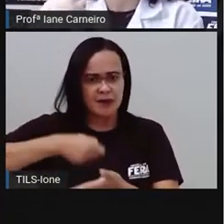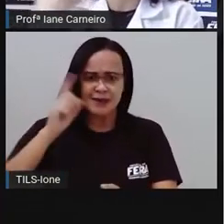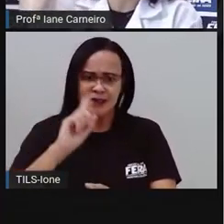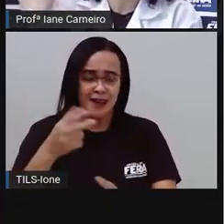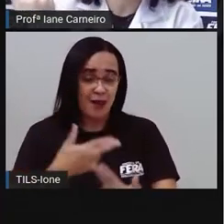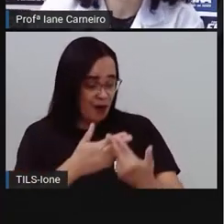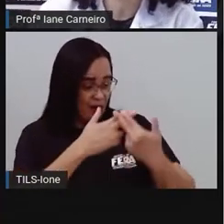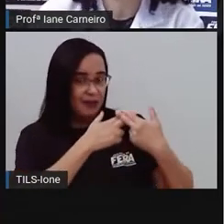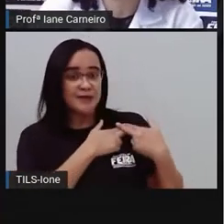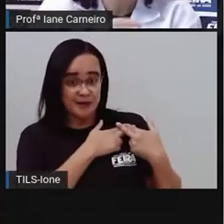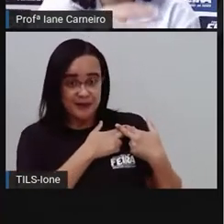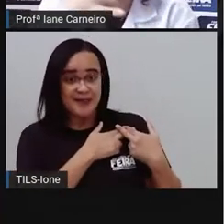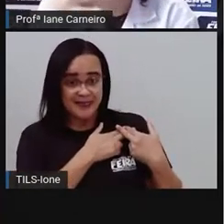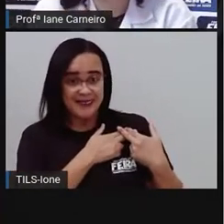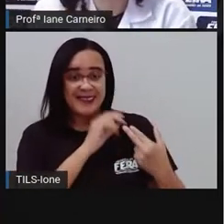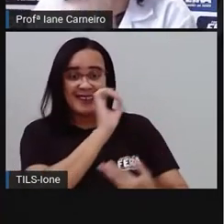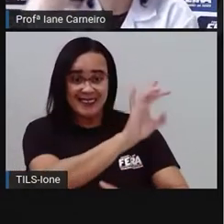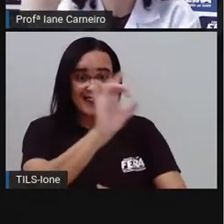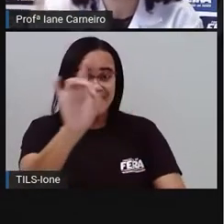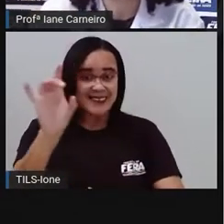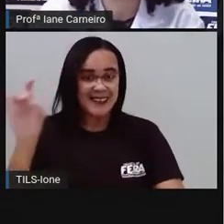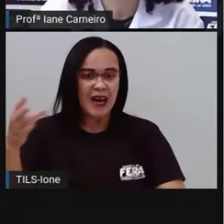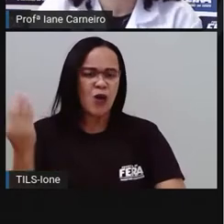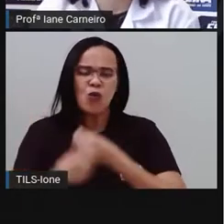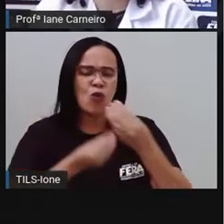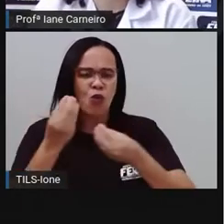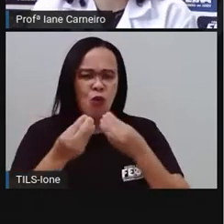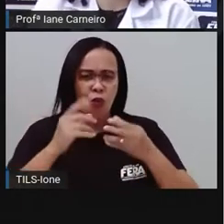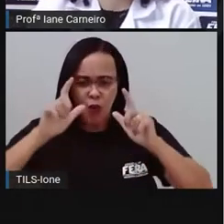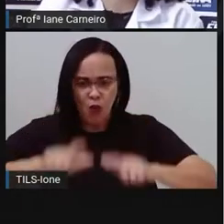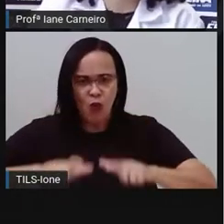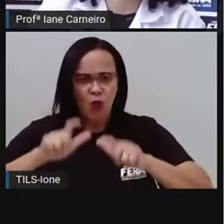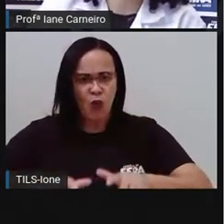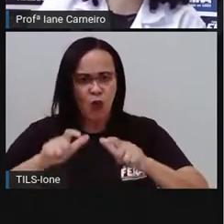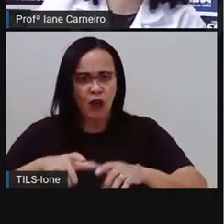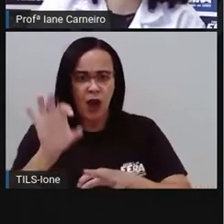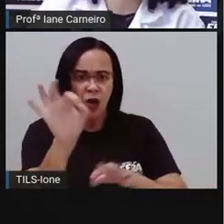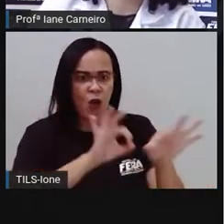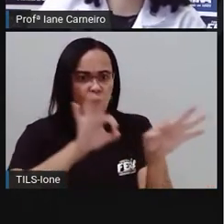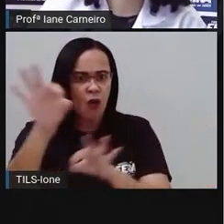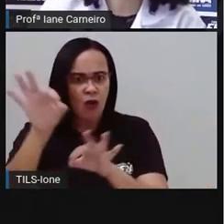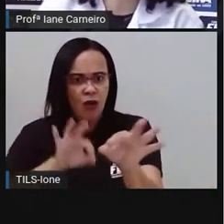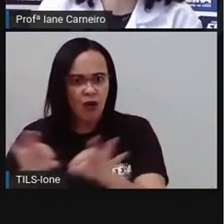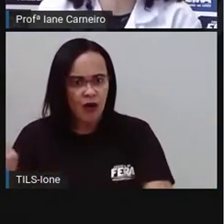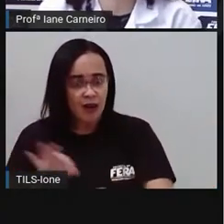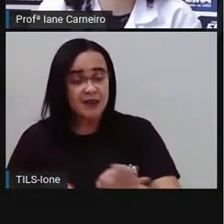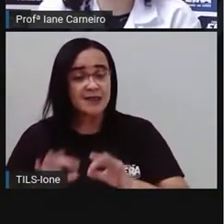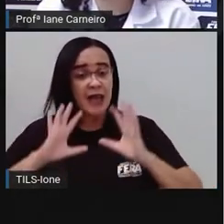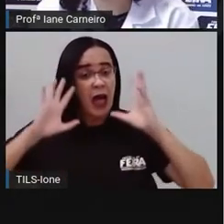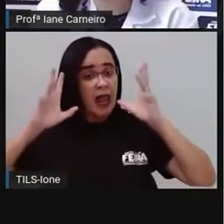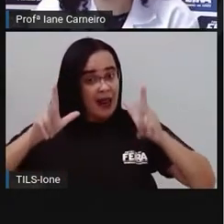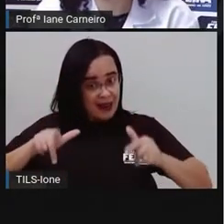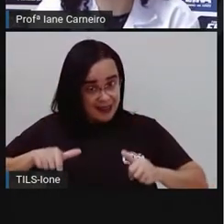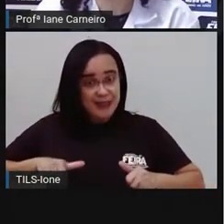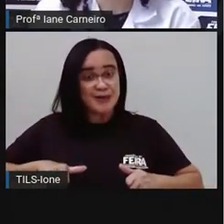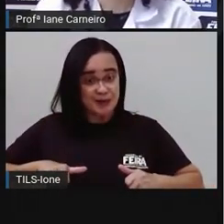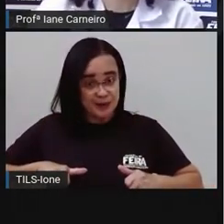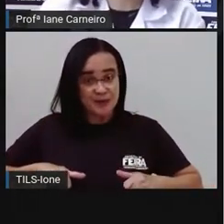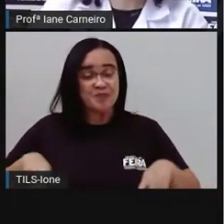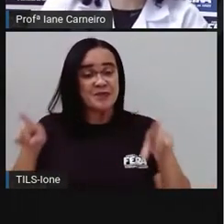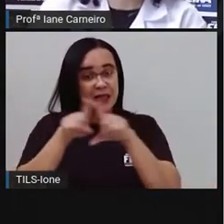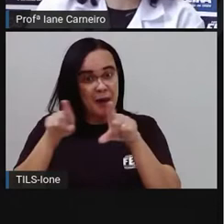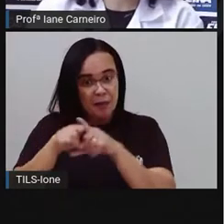em que vivemos em ordem, organizado, limpo, né? Respeitando os direitos e os deveres de toda a comunidade.